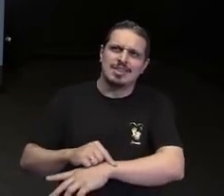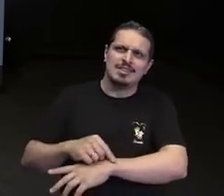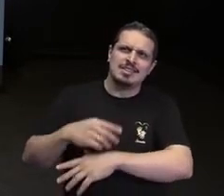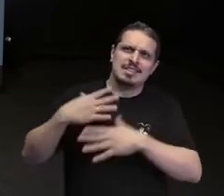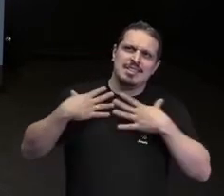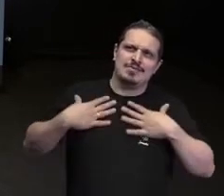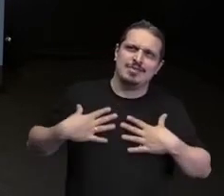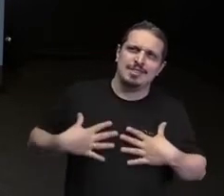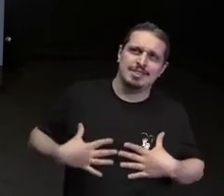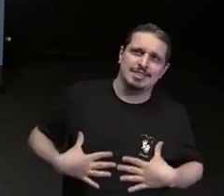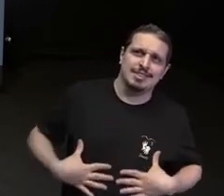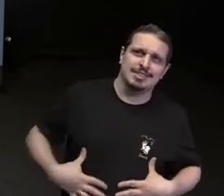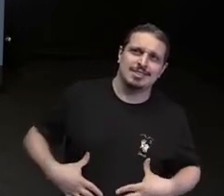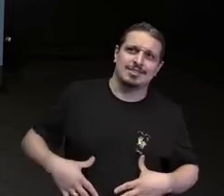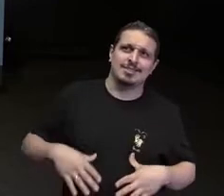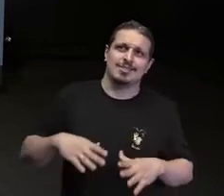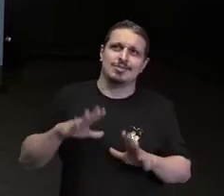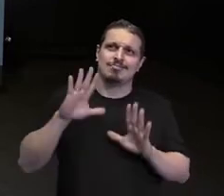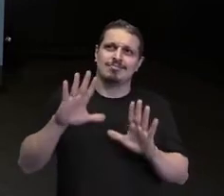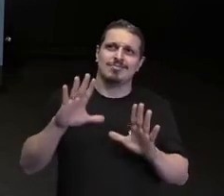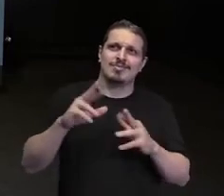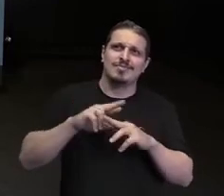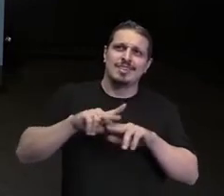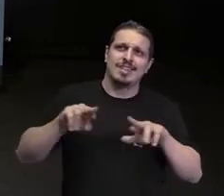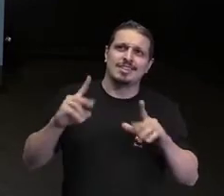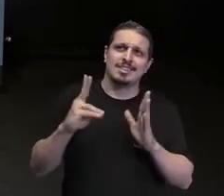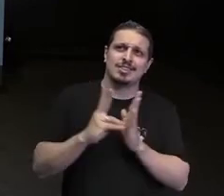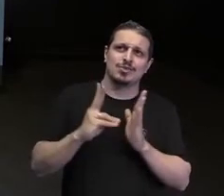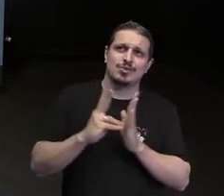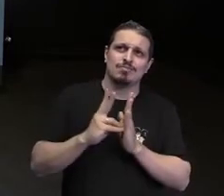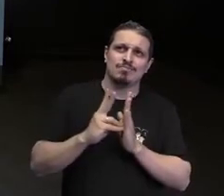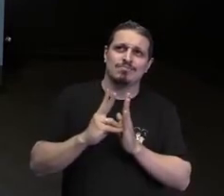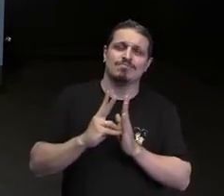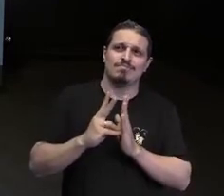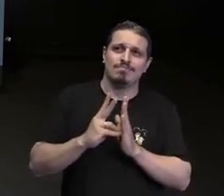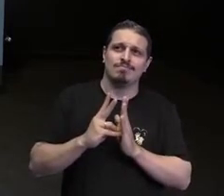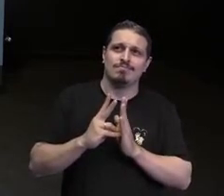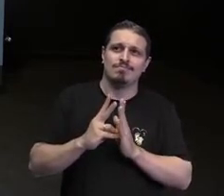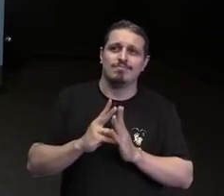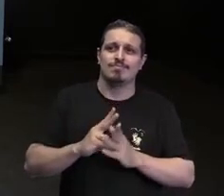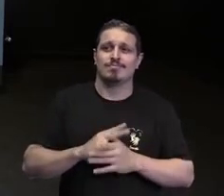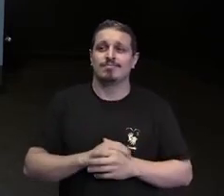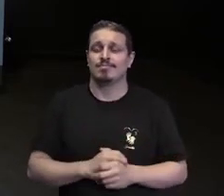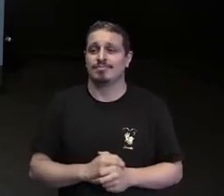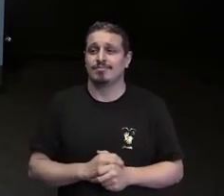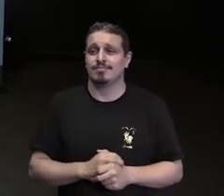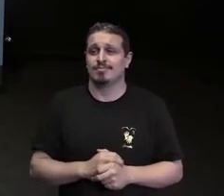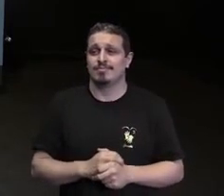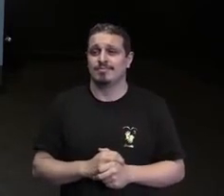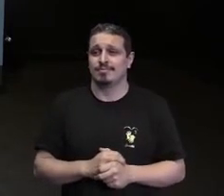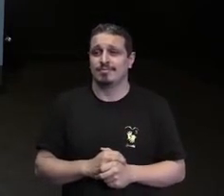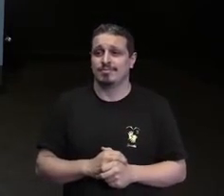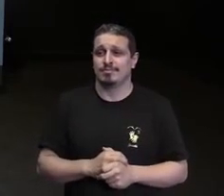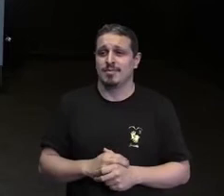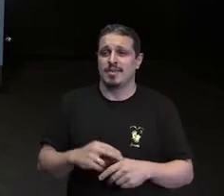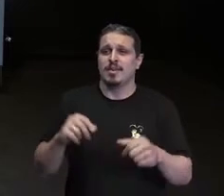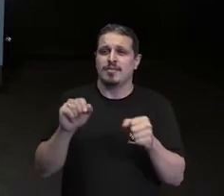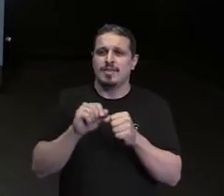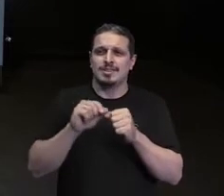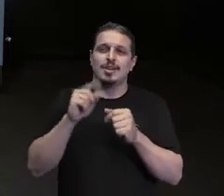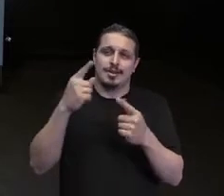criança pequena, uma menina que está num momento cultural e num ritual de pintura do seu rosto.